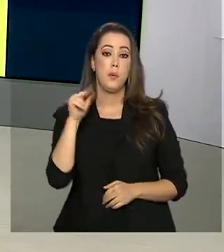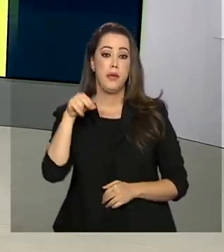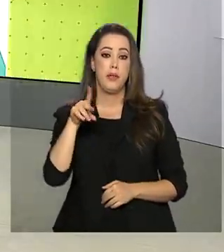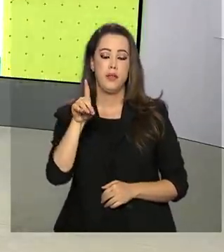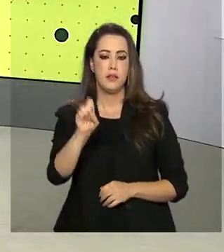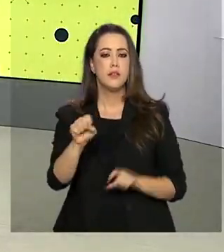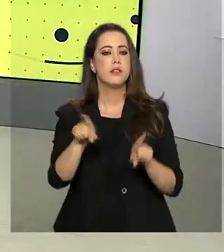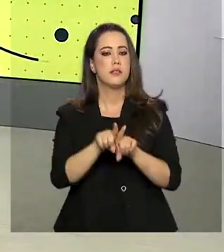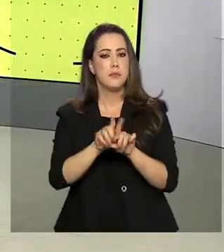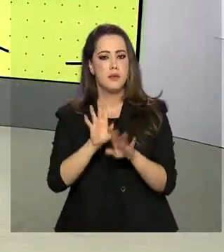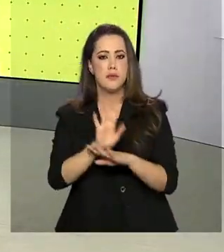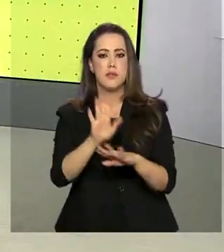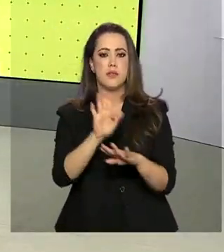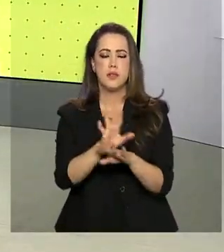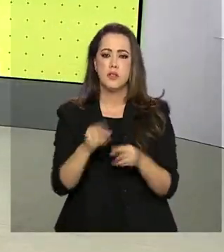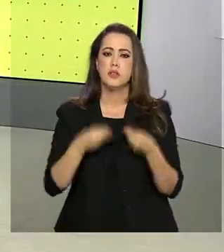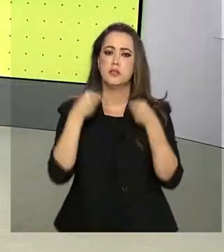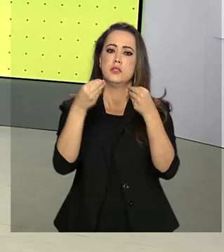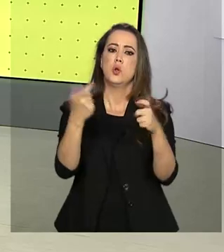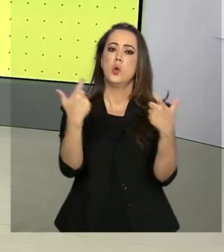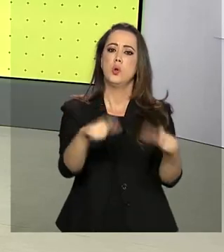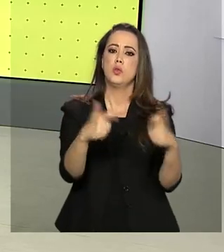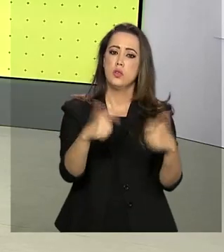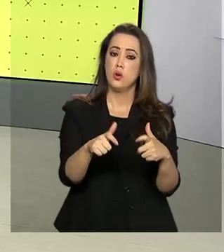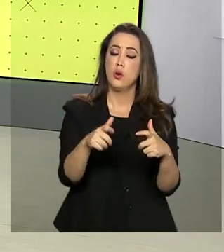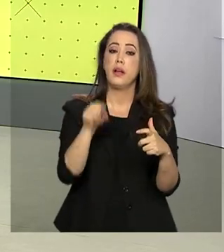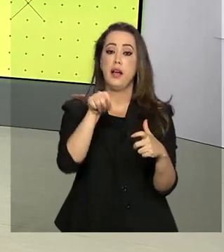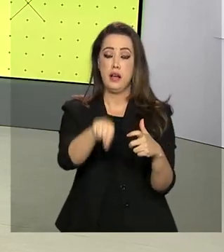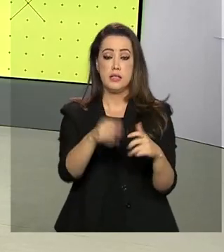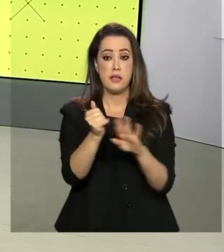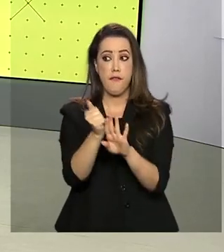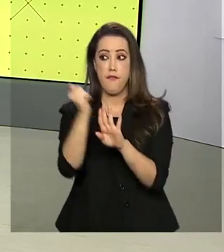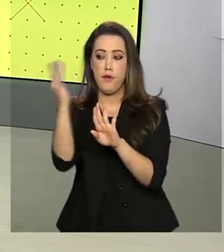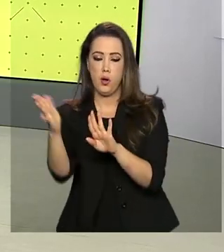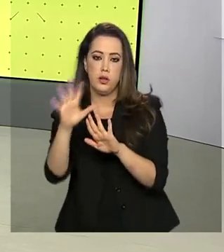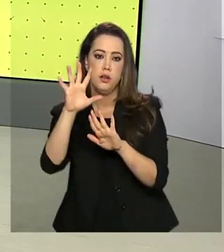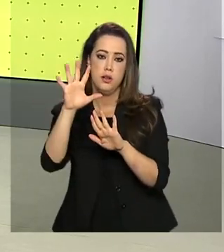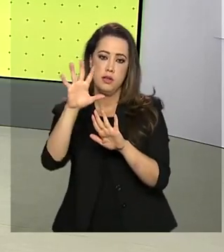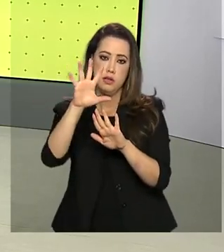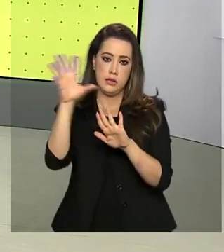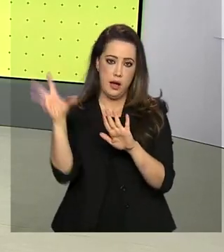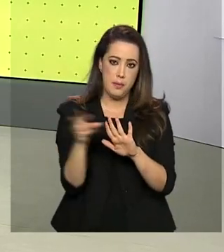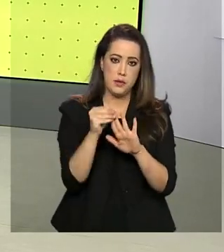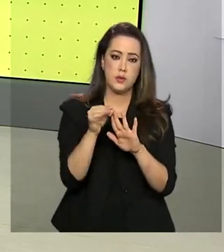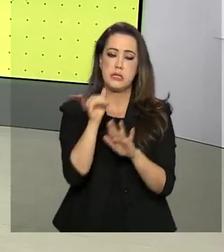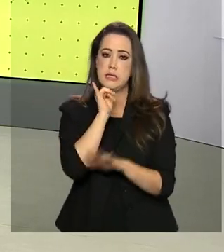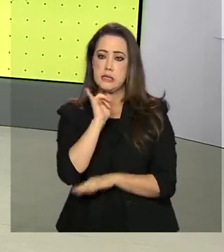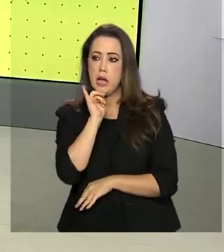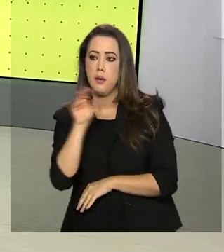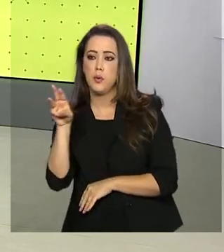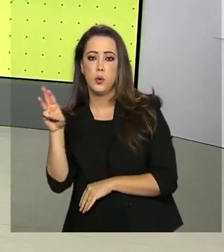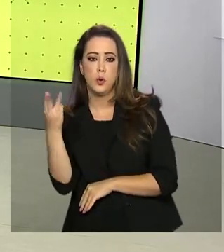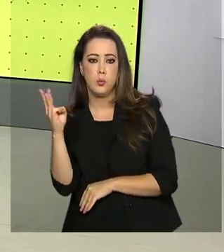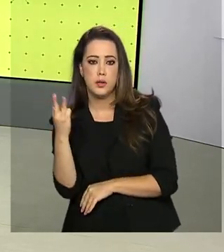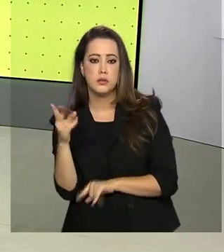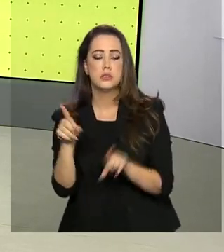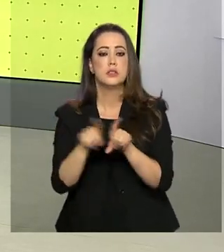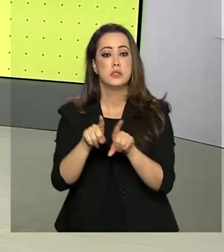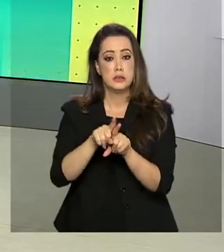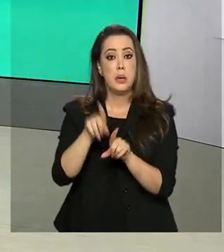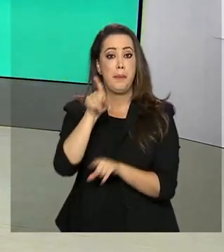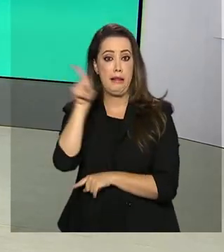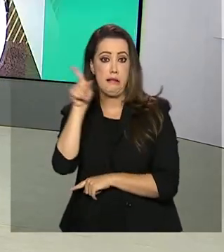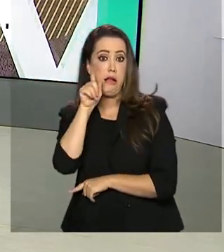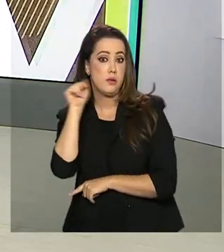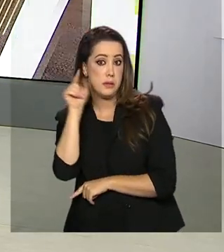ajudar na operação de concessão de unidades de conservação fora da Amazônia, como os Lençóis Maranhenses e Jericoacoara.